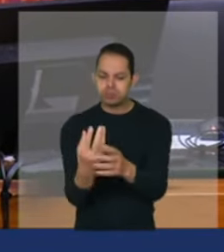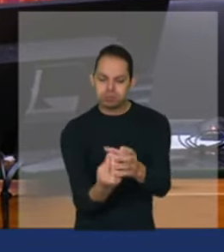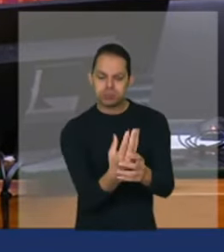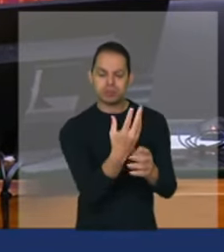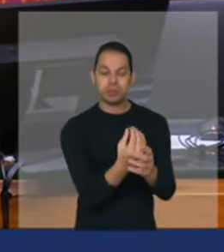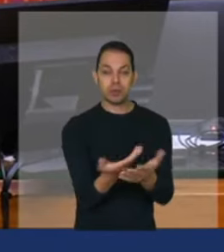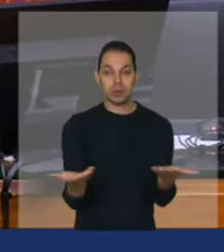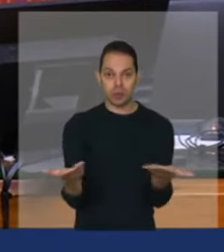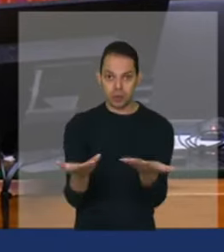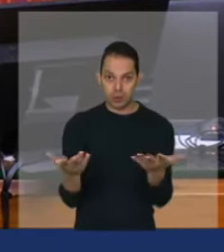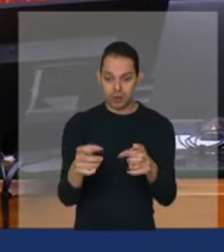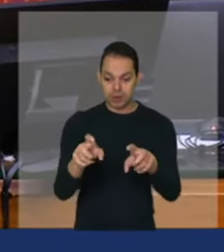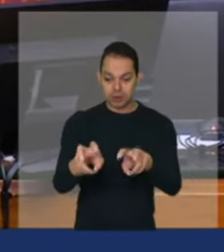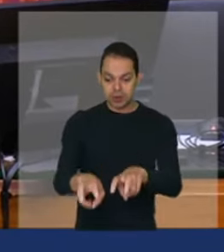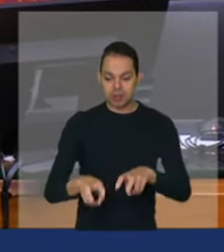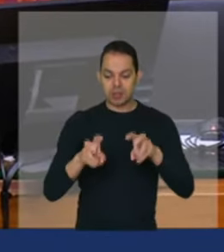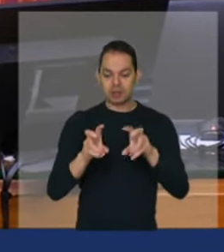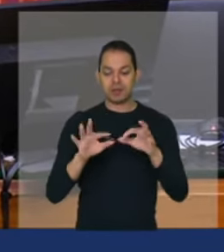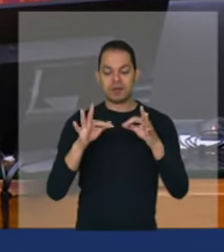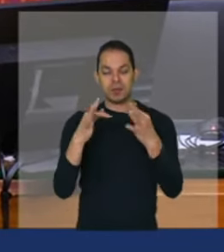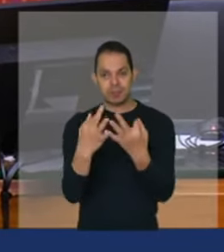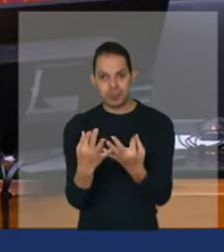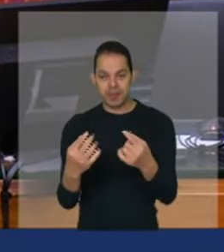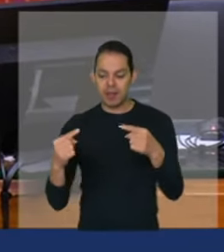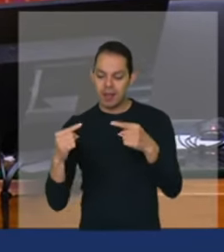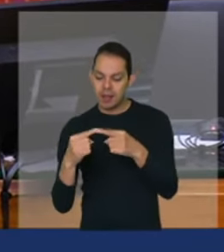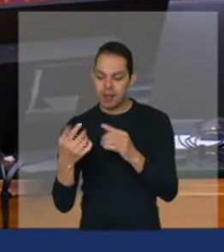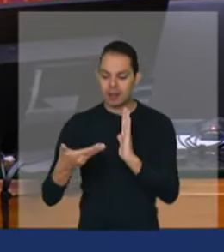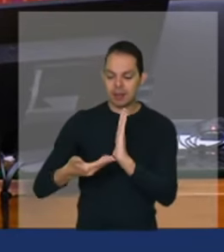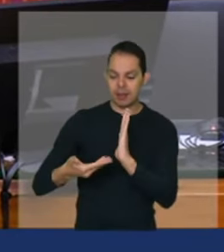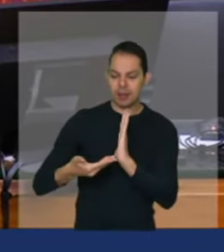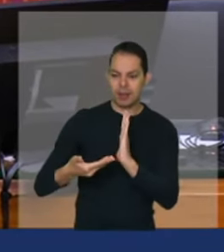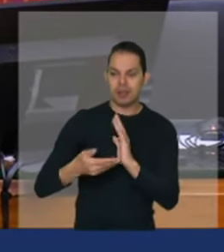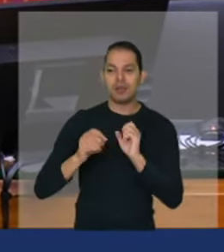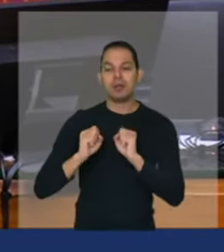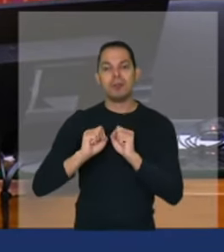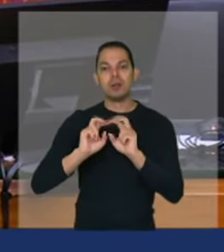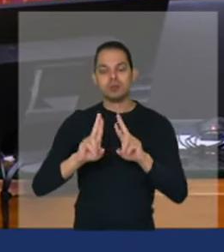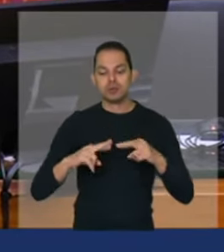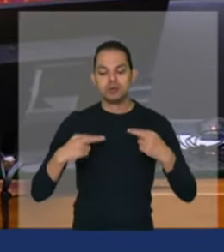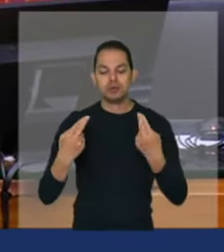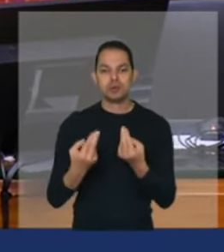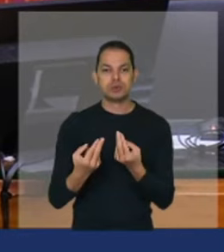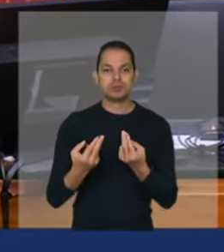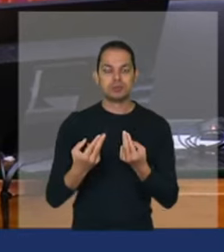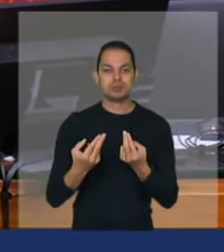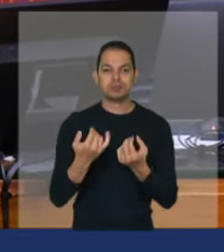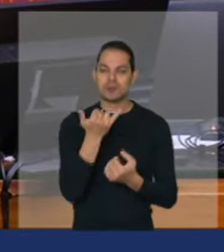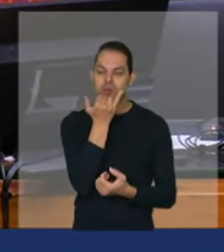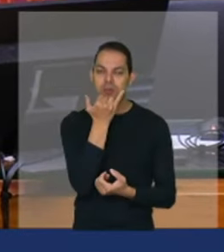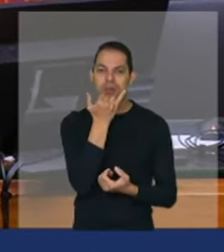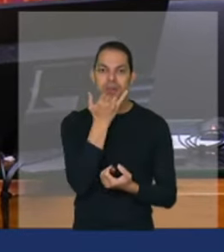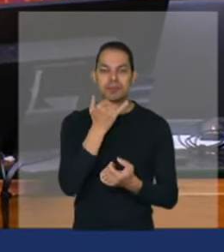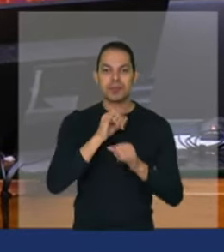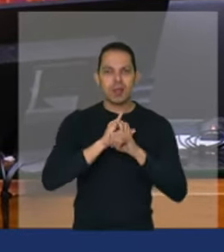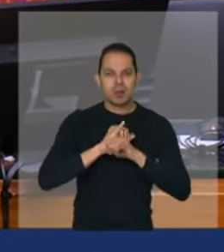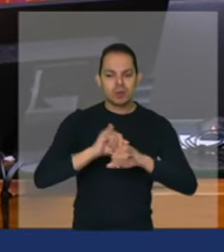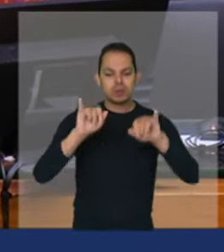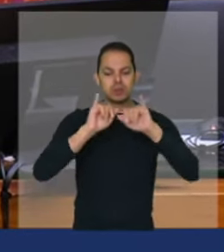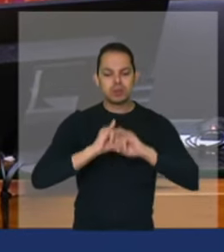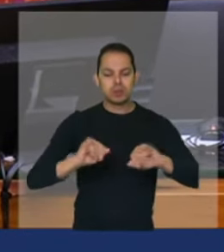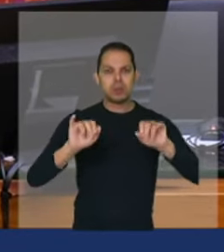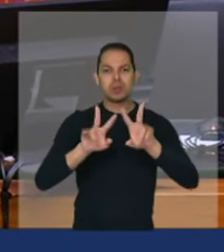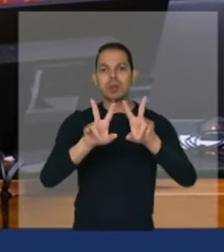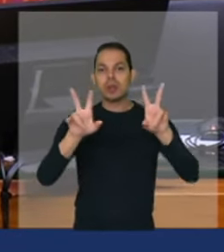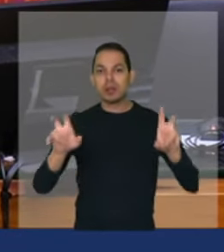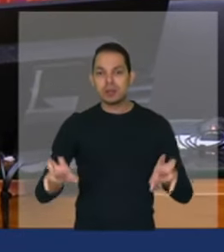familiar, a Câmara dos Deputados, poderá reunir mais informações sobre a difícil realidade da agricultura